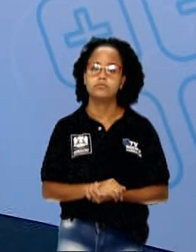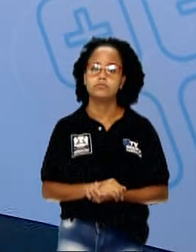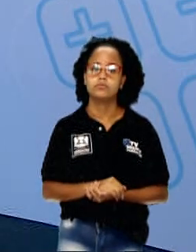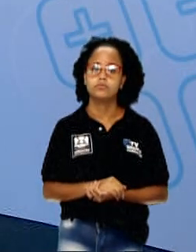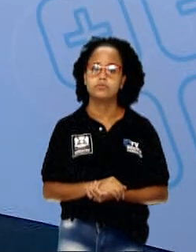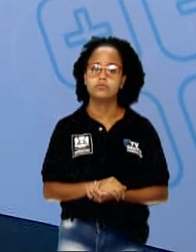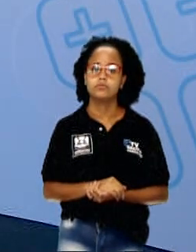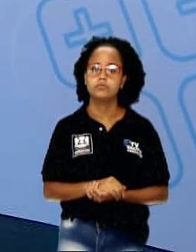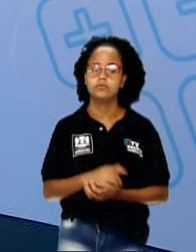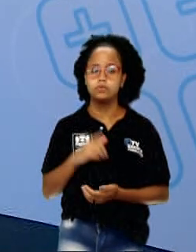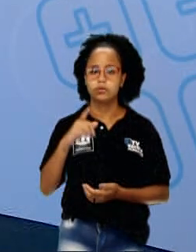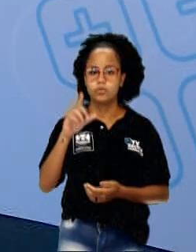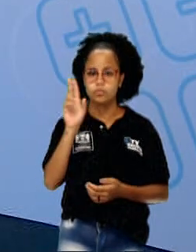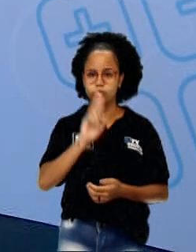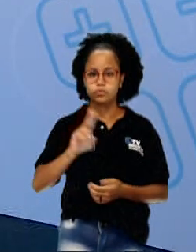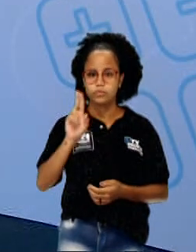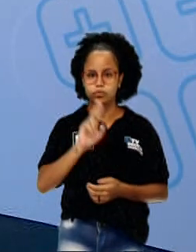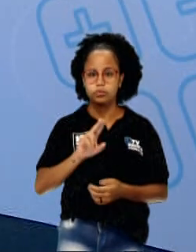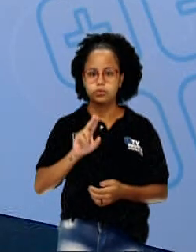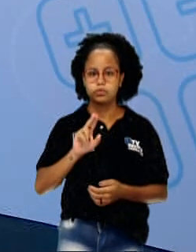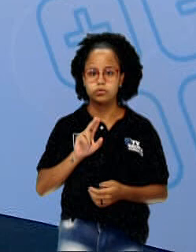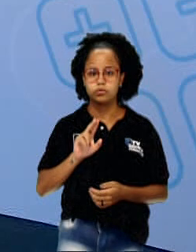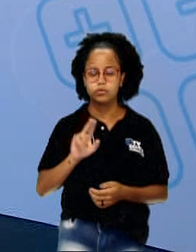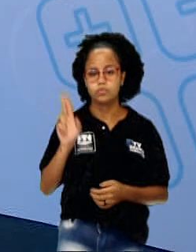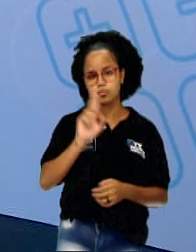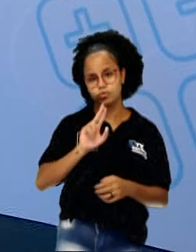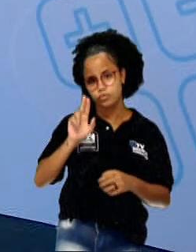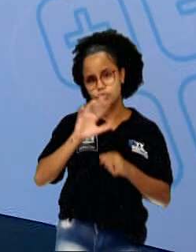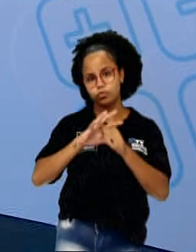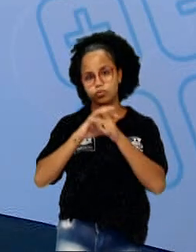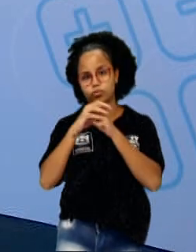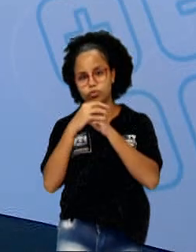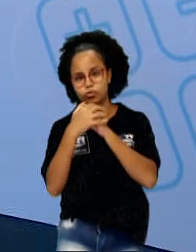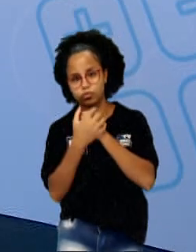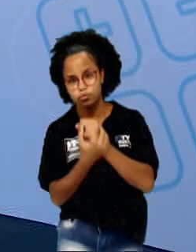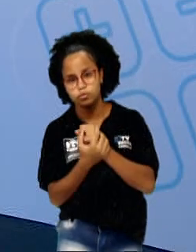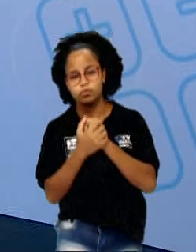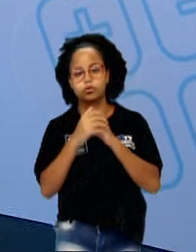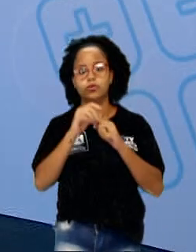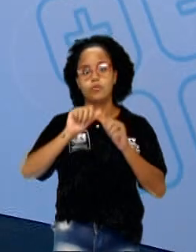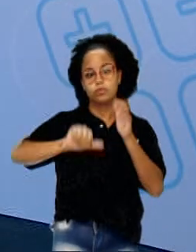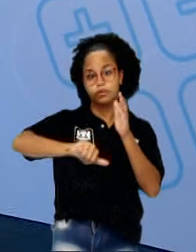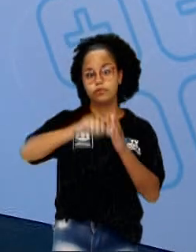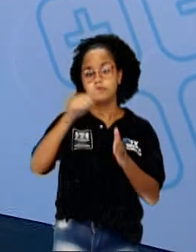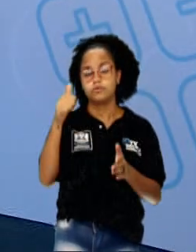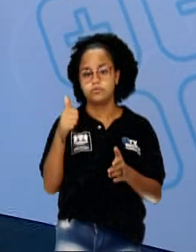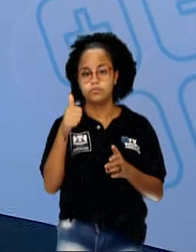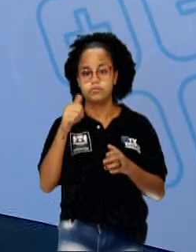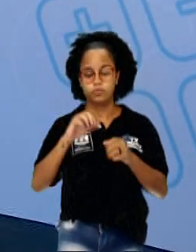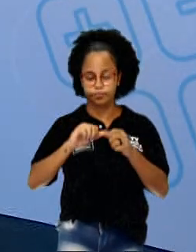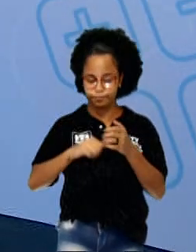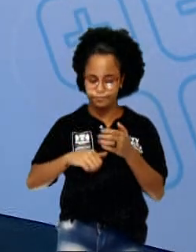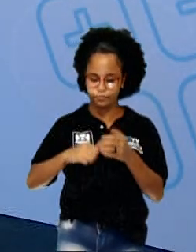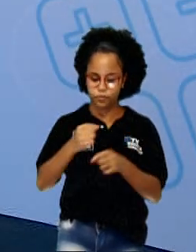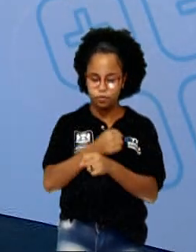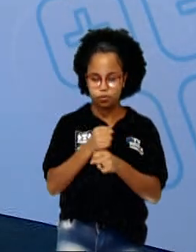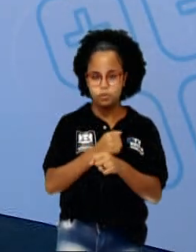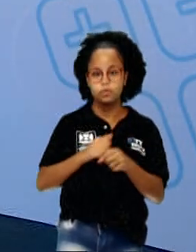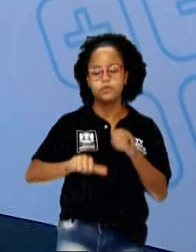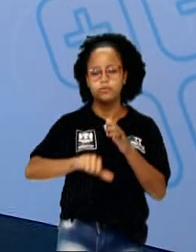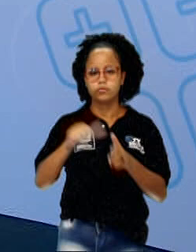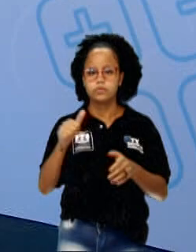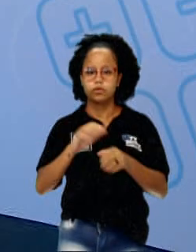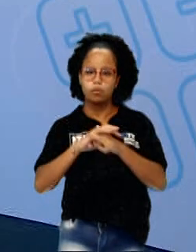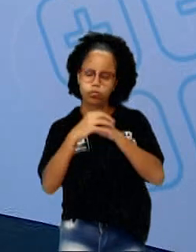ele usou na obra Quem Veio Primeiro. Ele fez a escultura da galinha com casca de